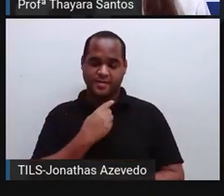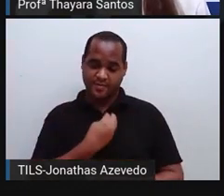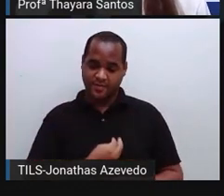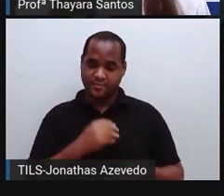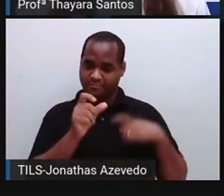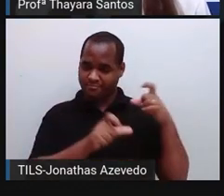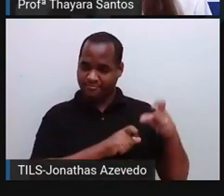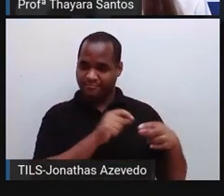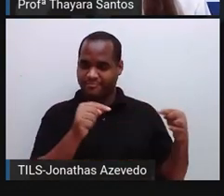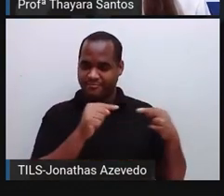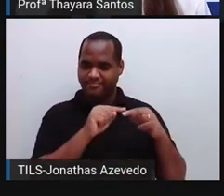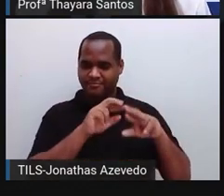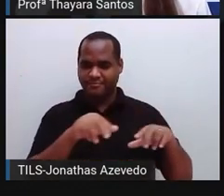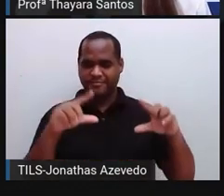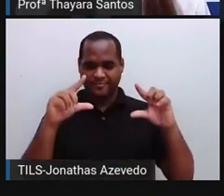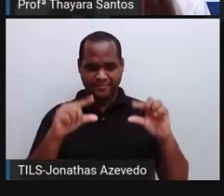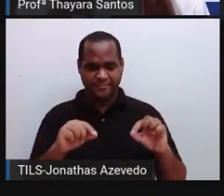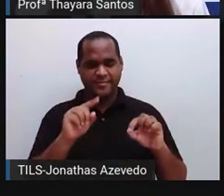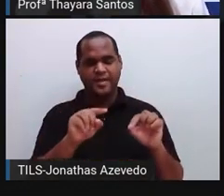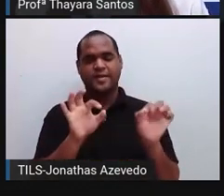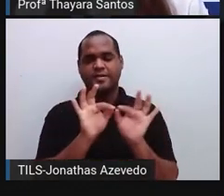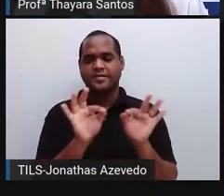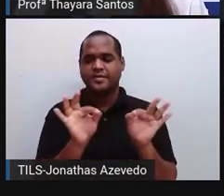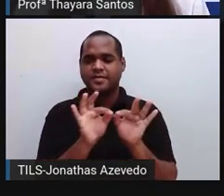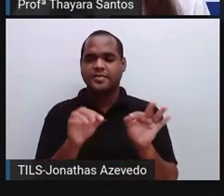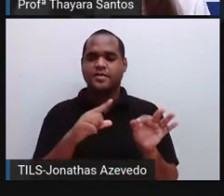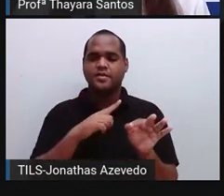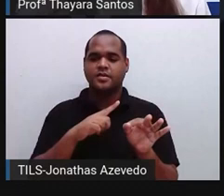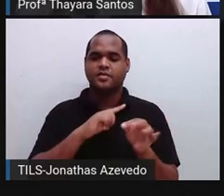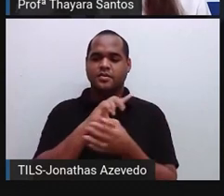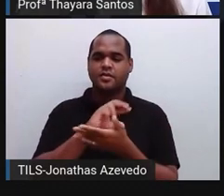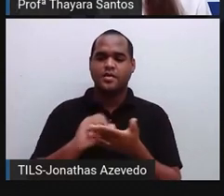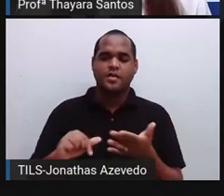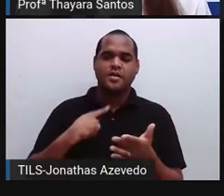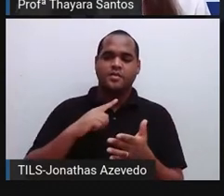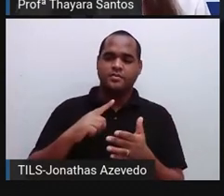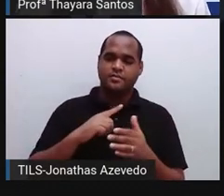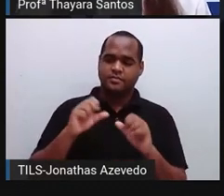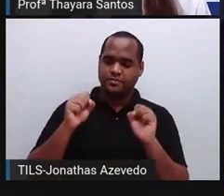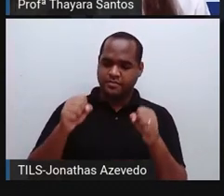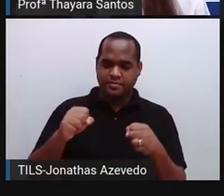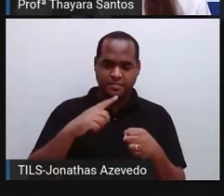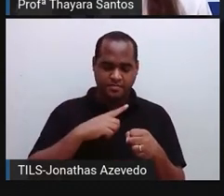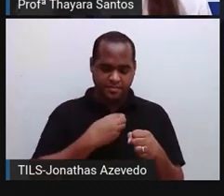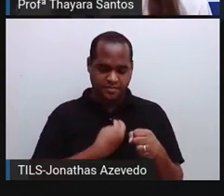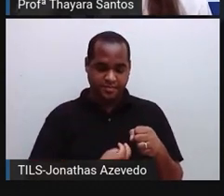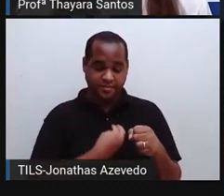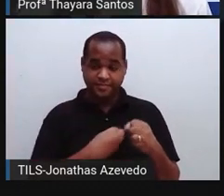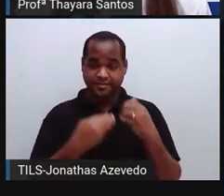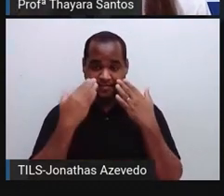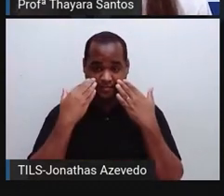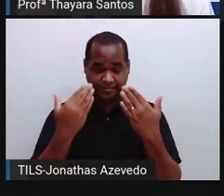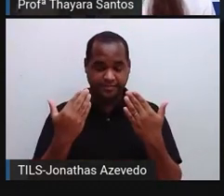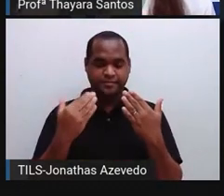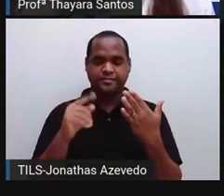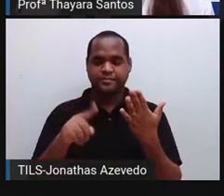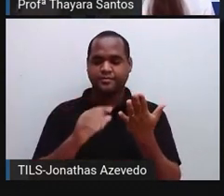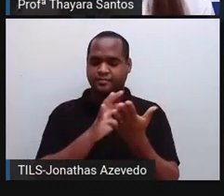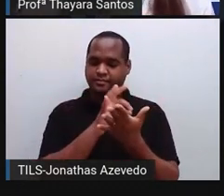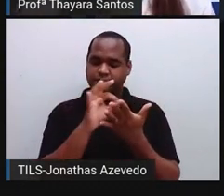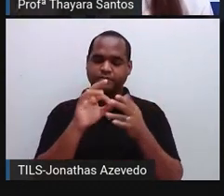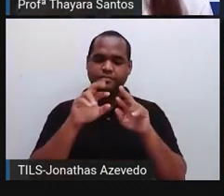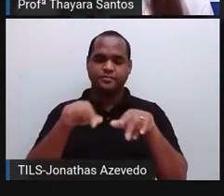O menor nível, né, que é o mais simples, é o nível da célula, que é a menor estrutura que apresenta a vida, sendo que essa célula é formada por